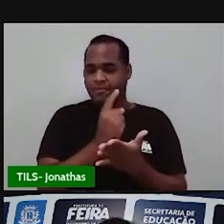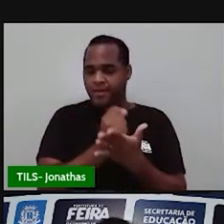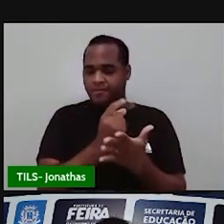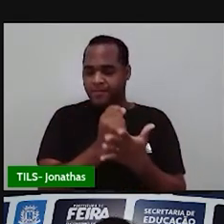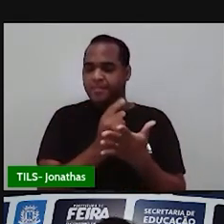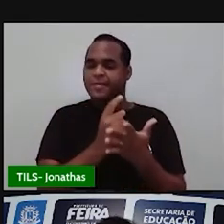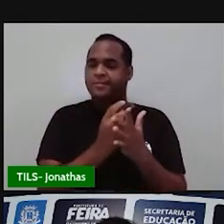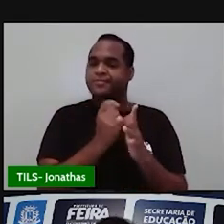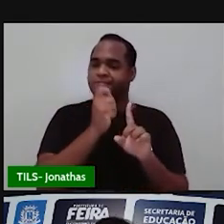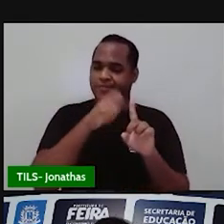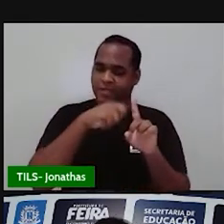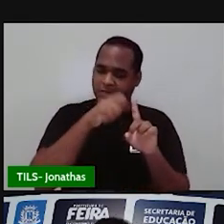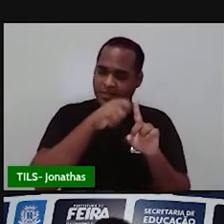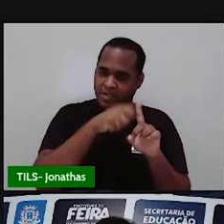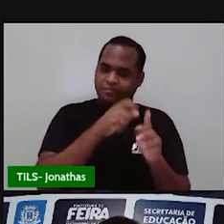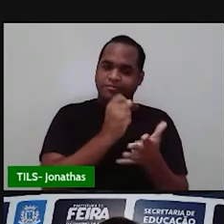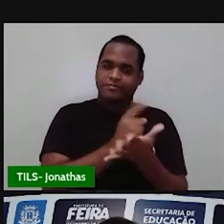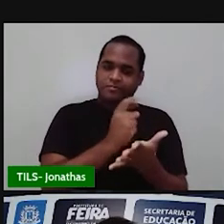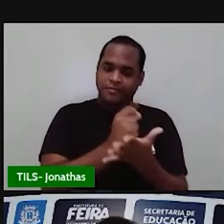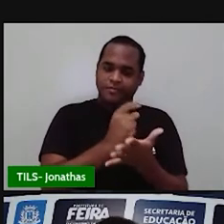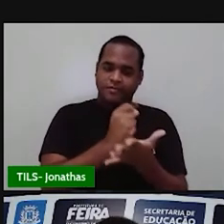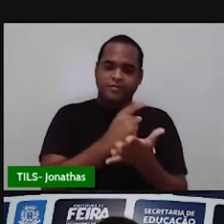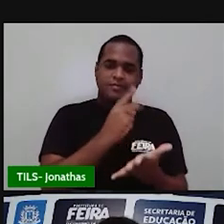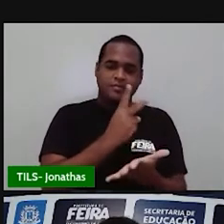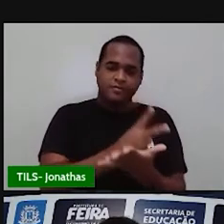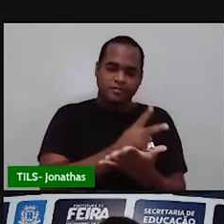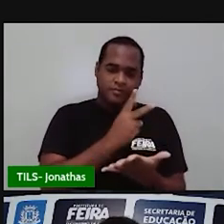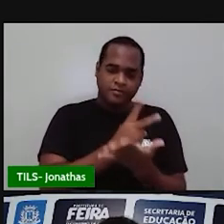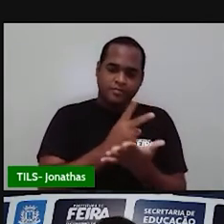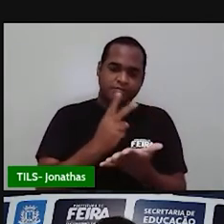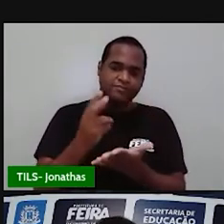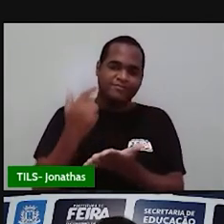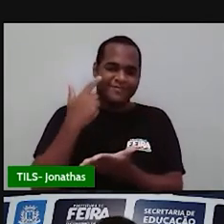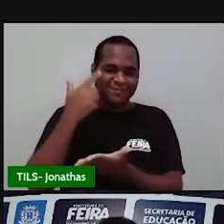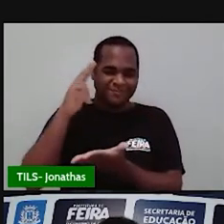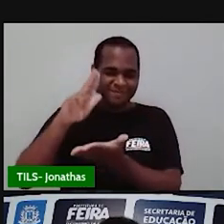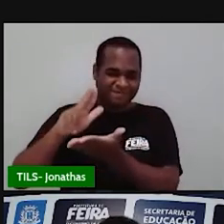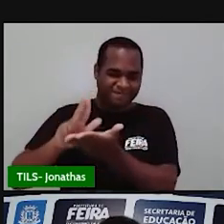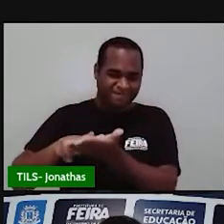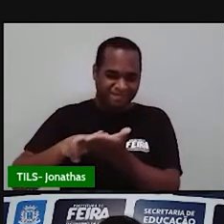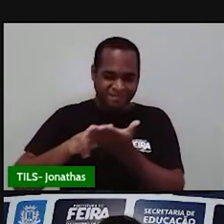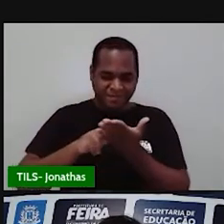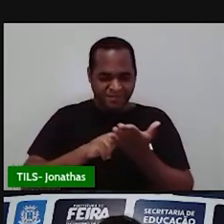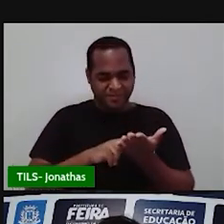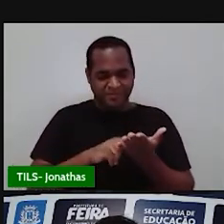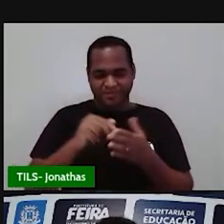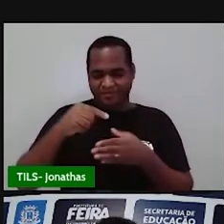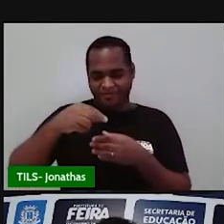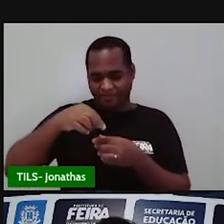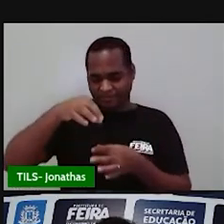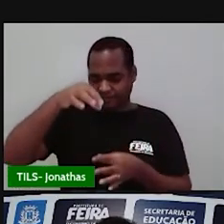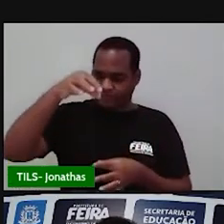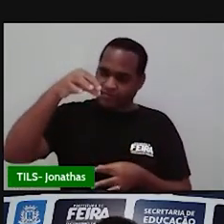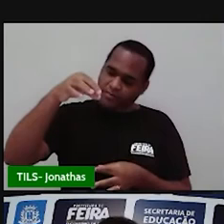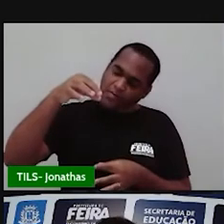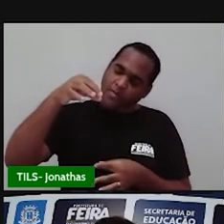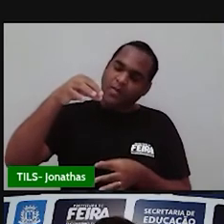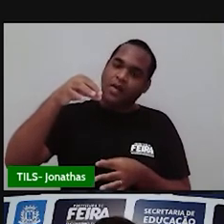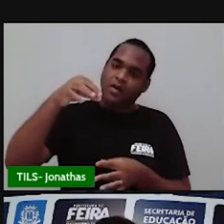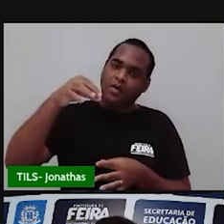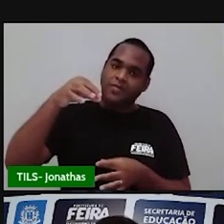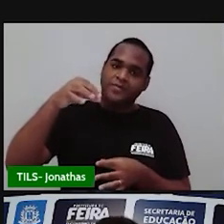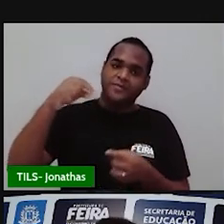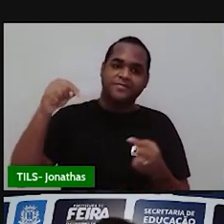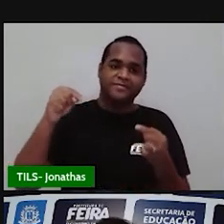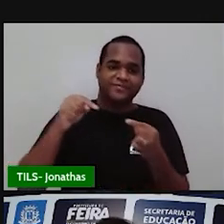esse serviço e todo mês a Coelba manda para a gente, né? Um recibo, né? Uma